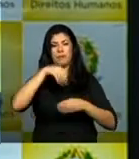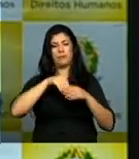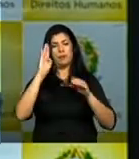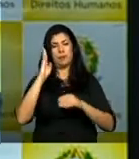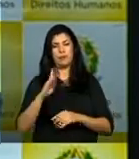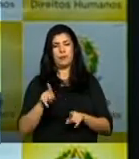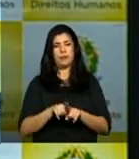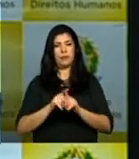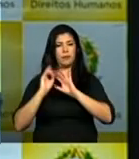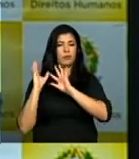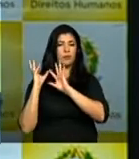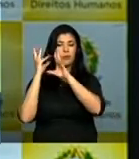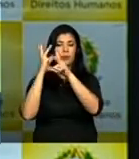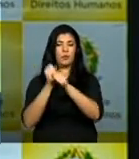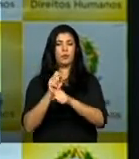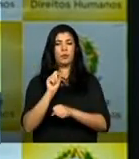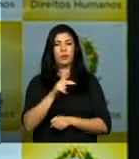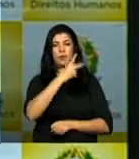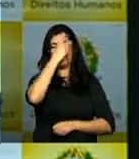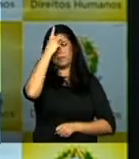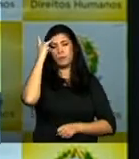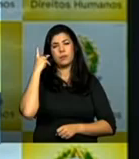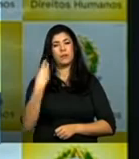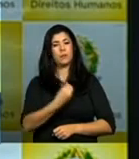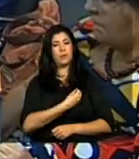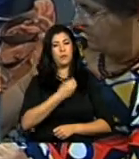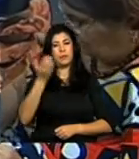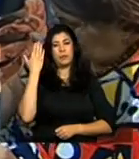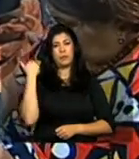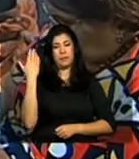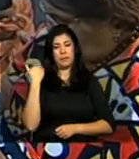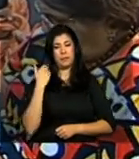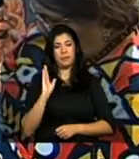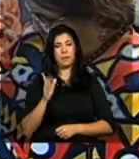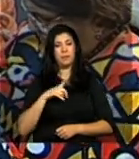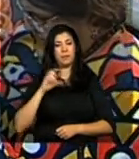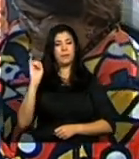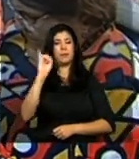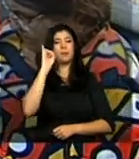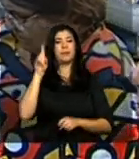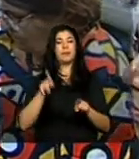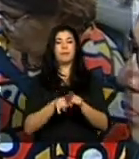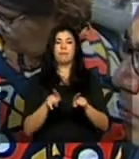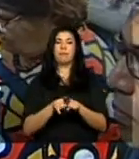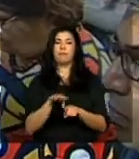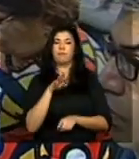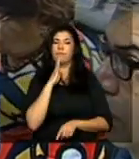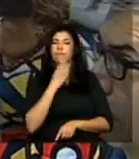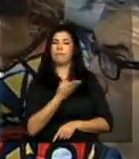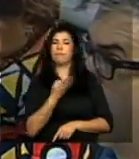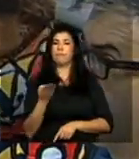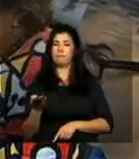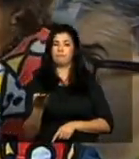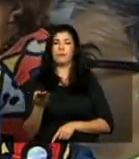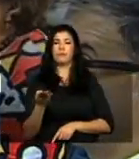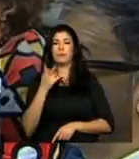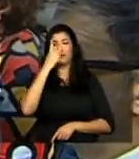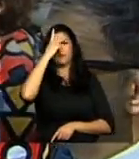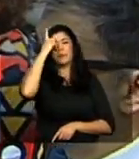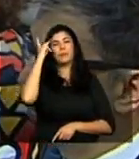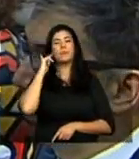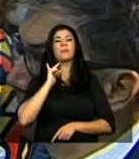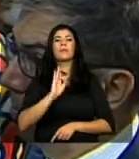Relembrar para aqueles que viveram na época da ditadura e dar a conhecer para aqueles